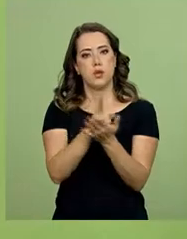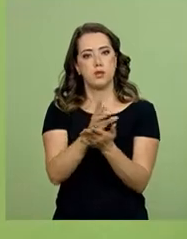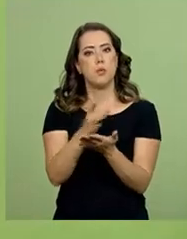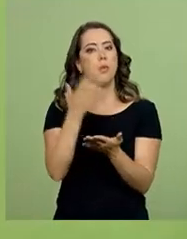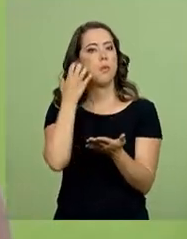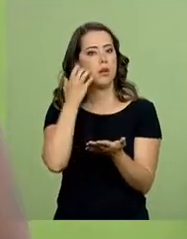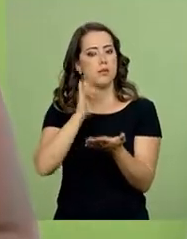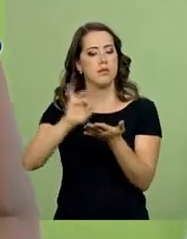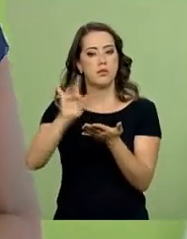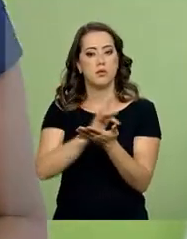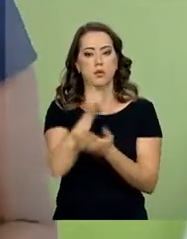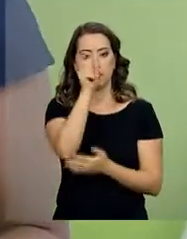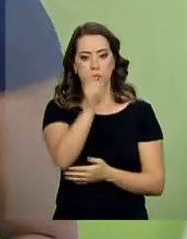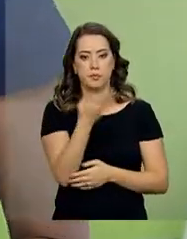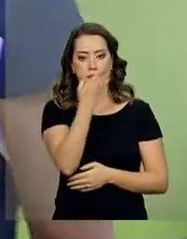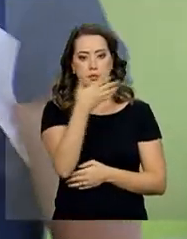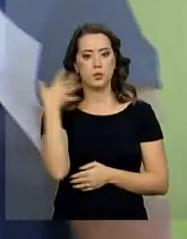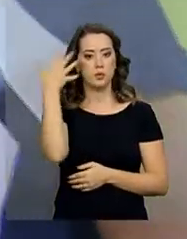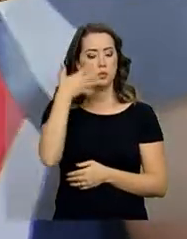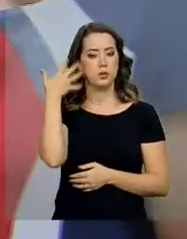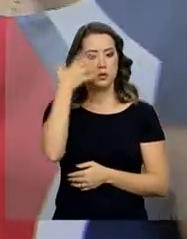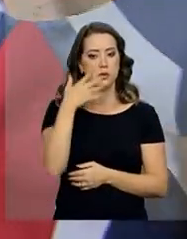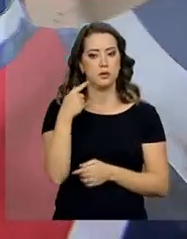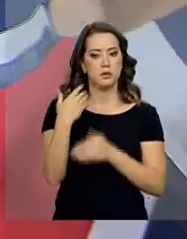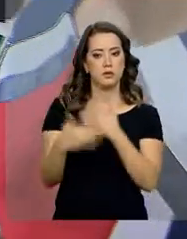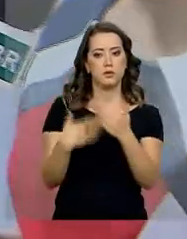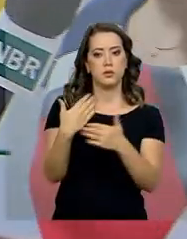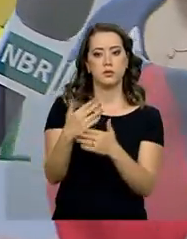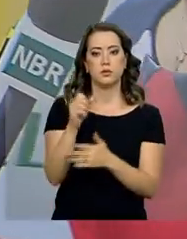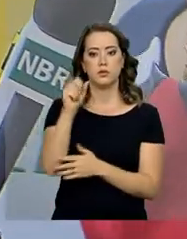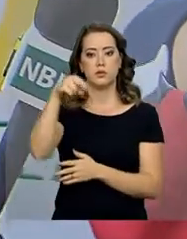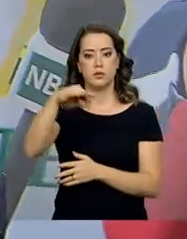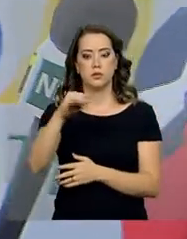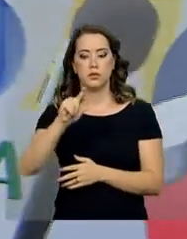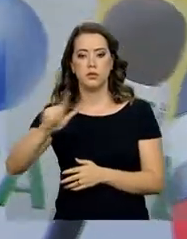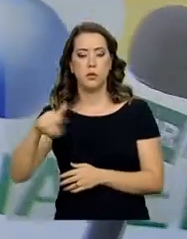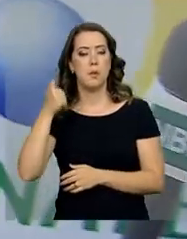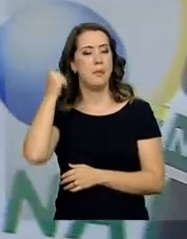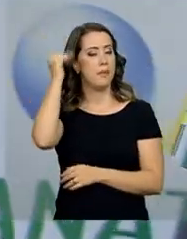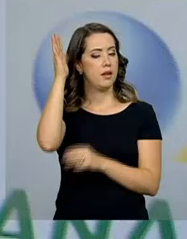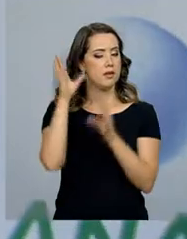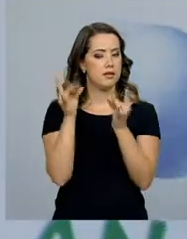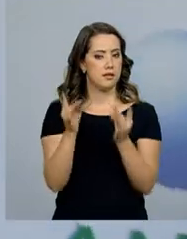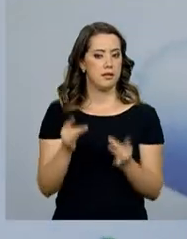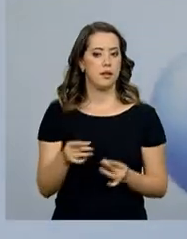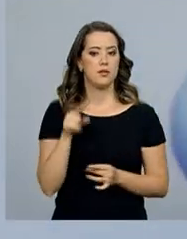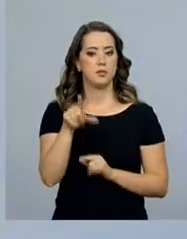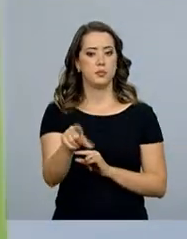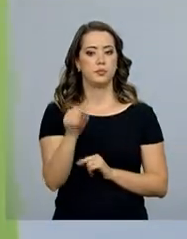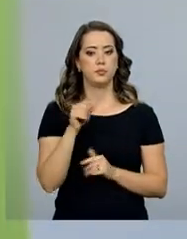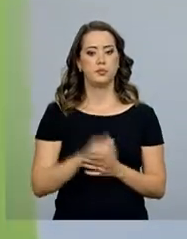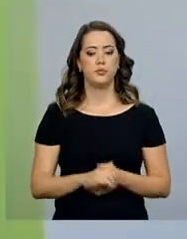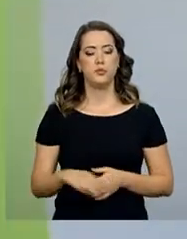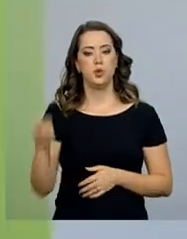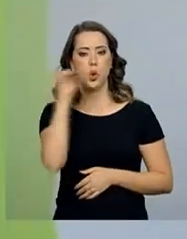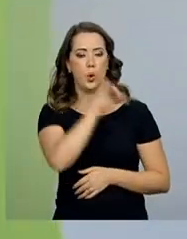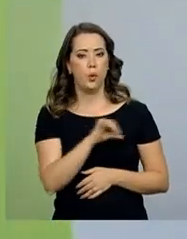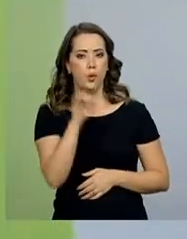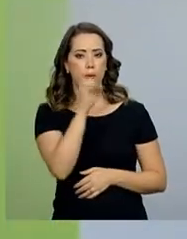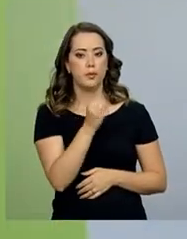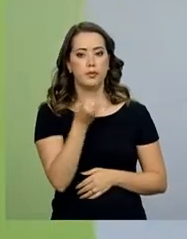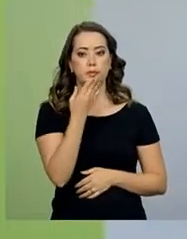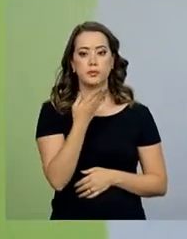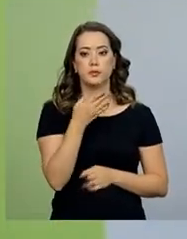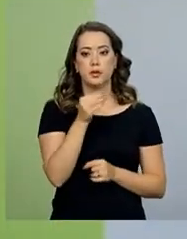E quem está aqui ao meu lado é Sérgio Blanco, coordenador de processos da Anatel, para dar mais detalhes sobre essa decisão. Olá, Sérgio, eu te